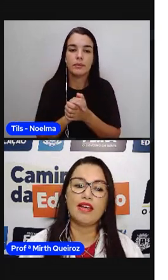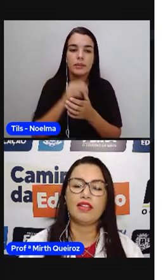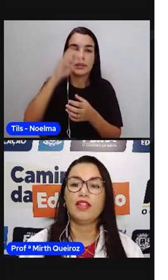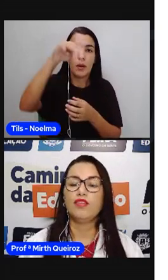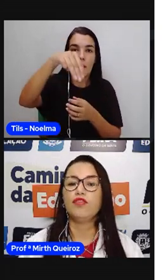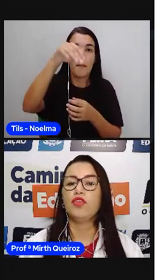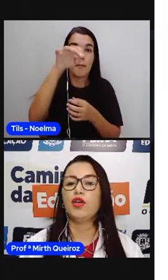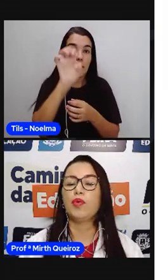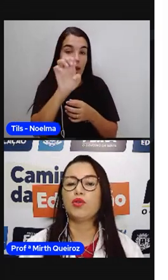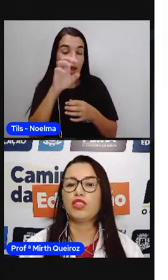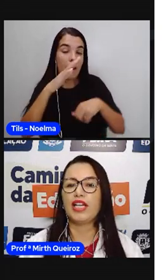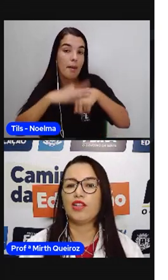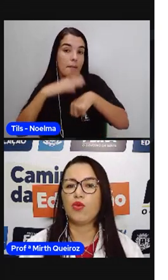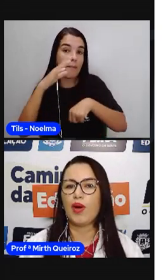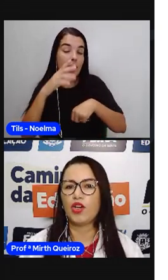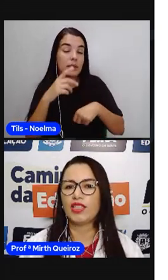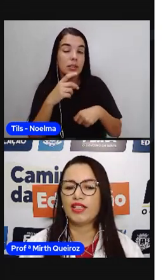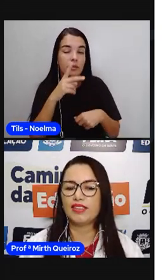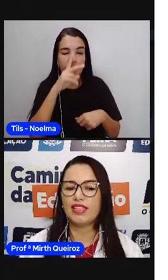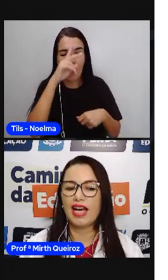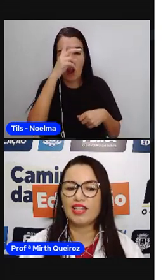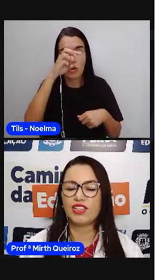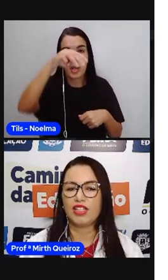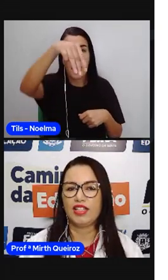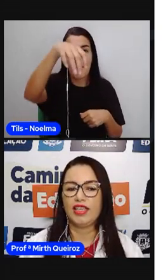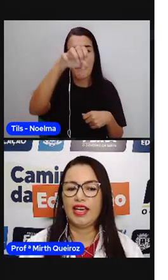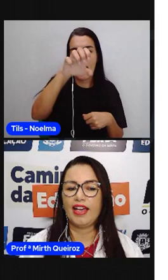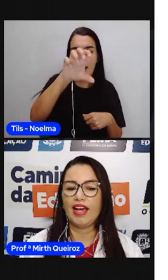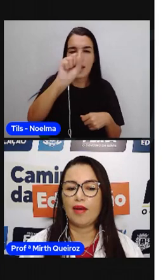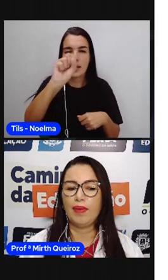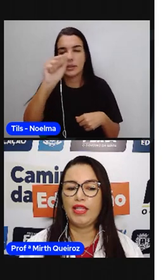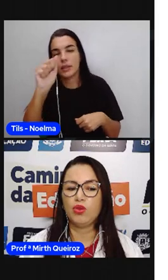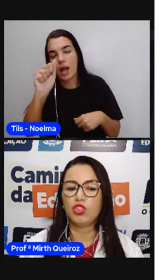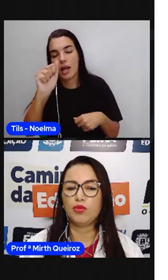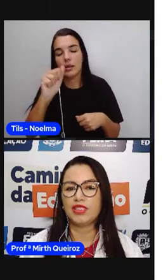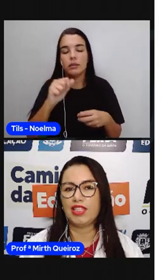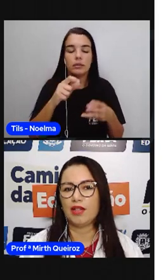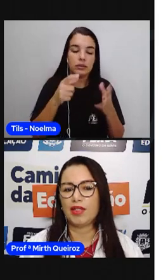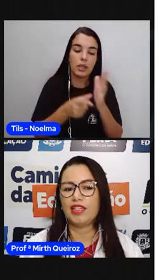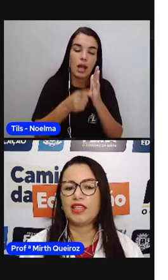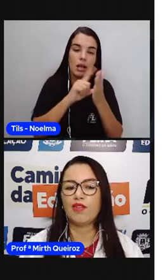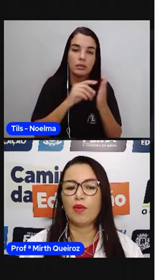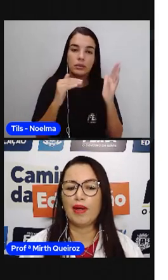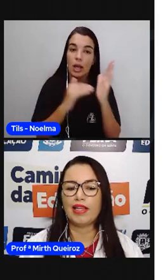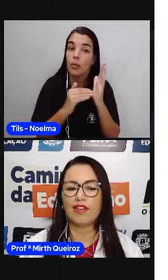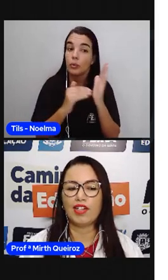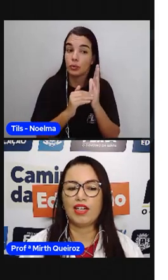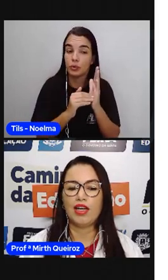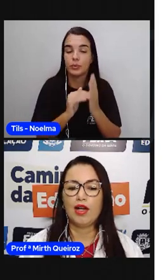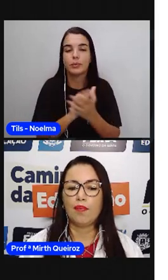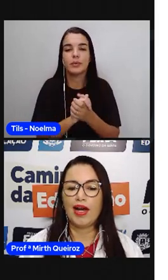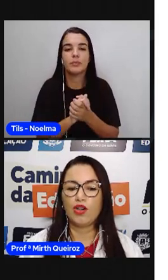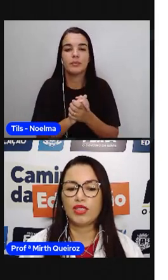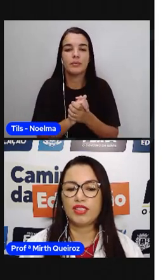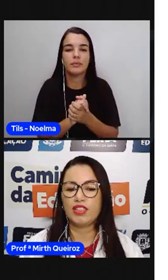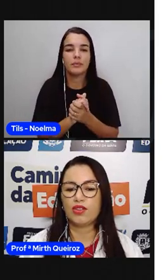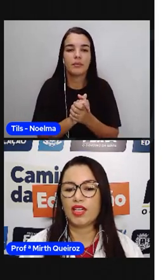mês, foi pronunciado com maior intensidade. Que é a penúltima sílaba. Então, é uma palavra